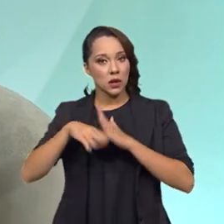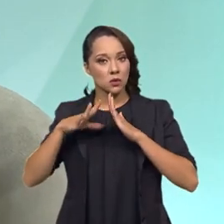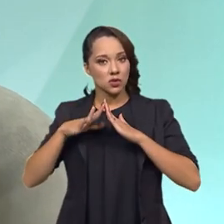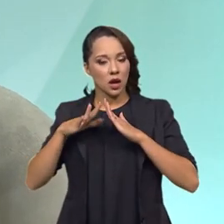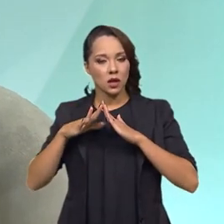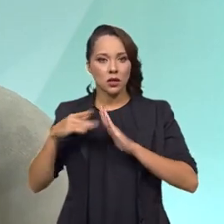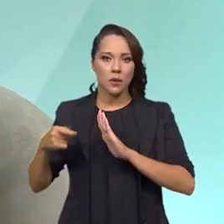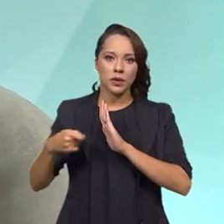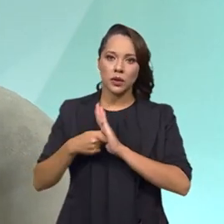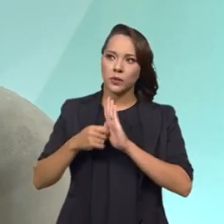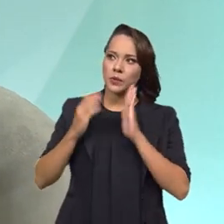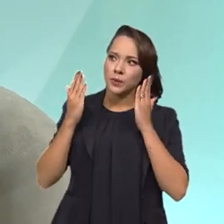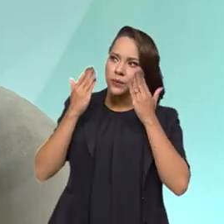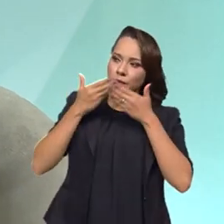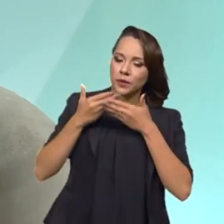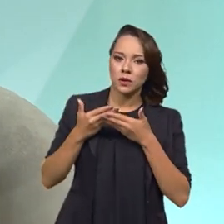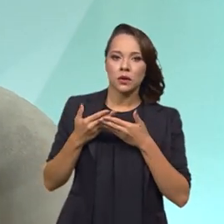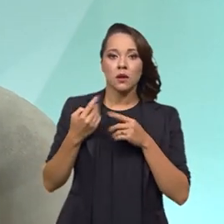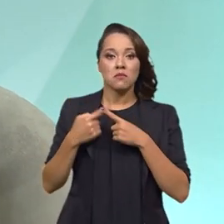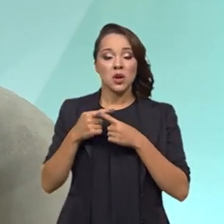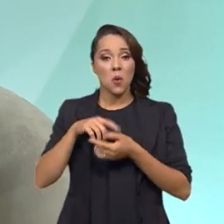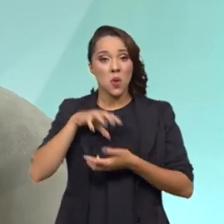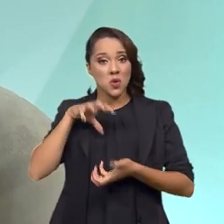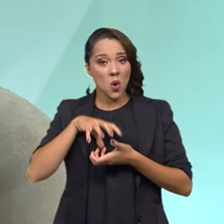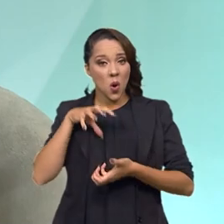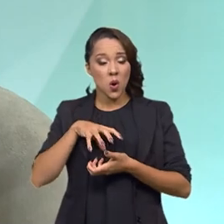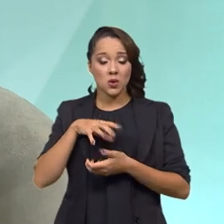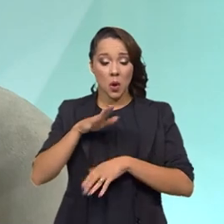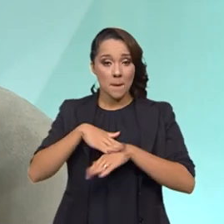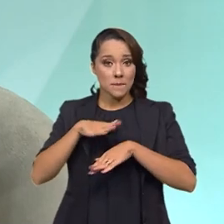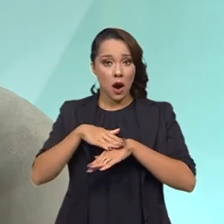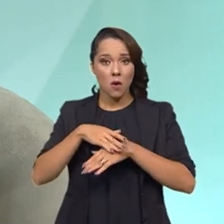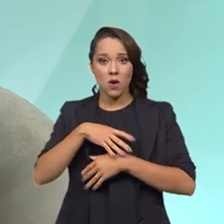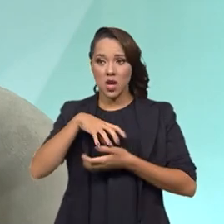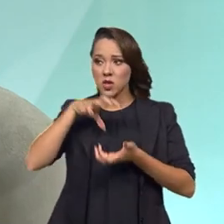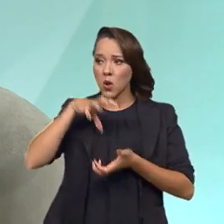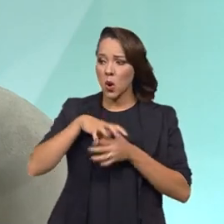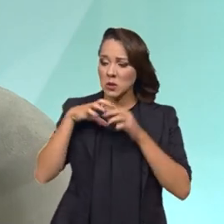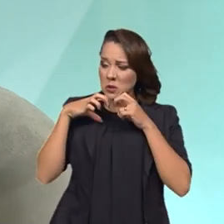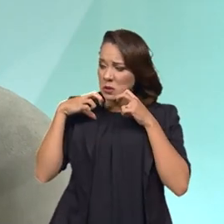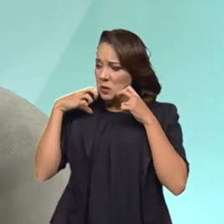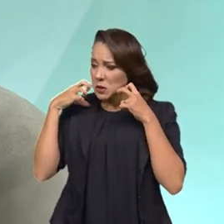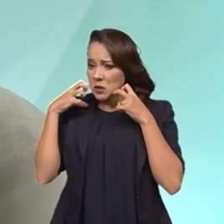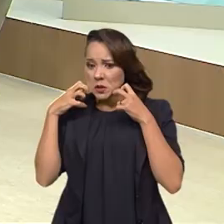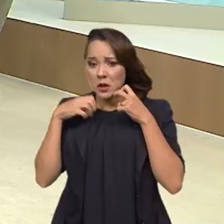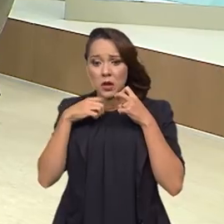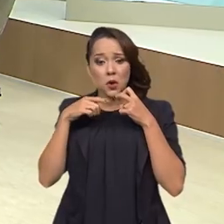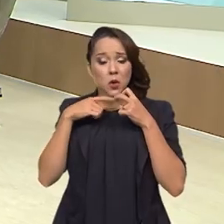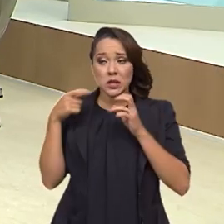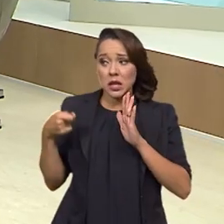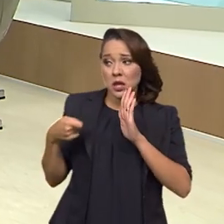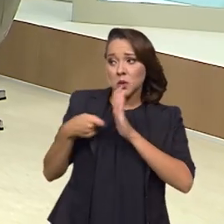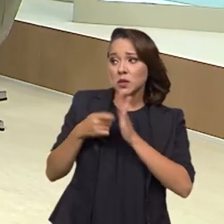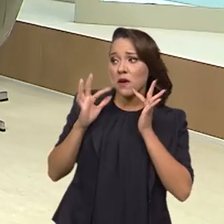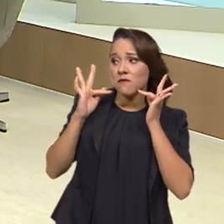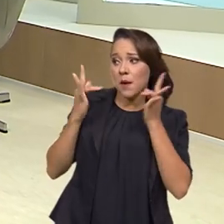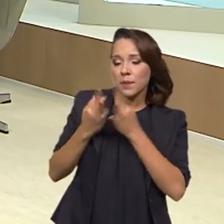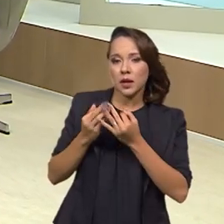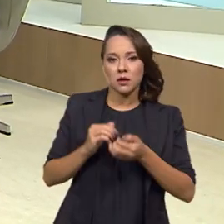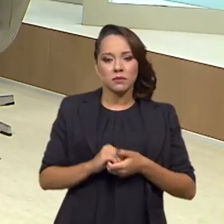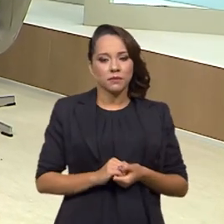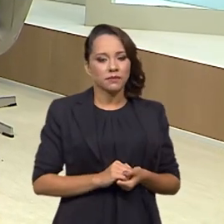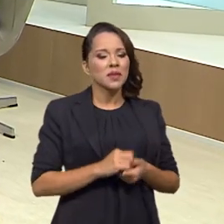é uma denúncia invisível. Porque o próprio idoso, pela timidez, ele é incapaz de denunciar o seu parente. E a